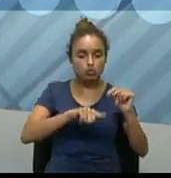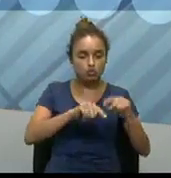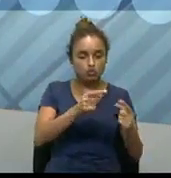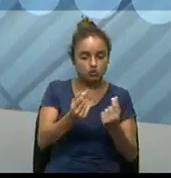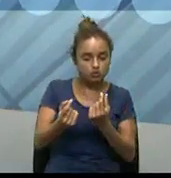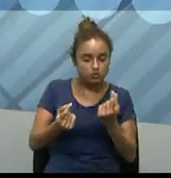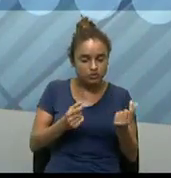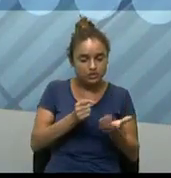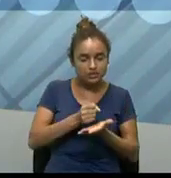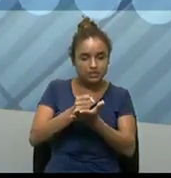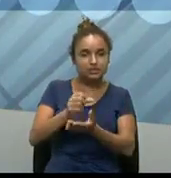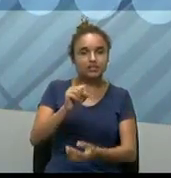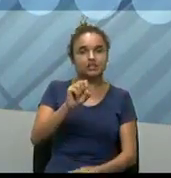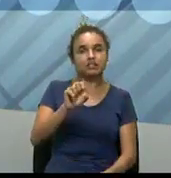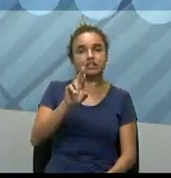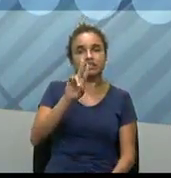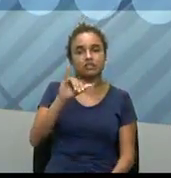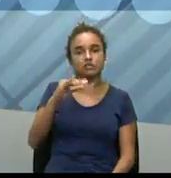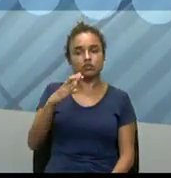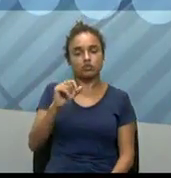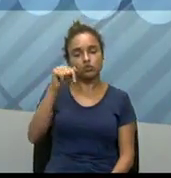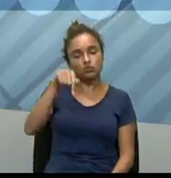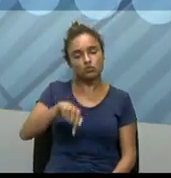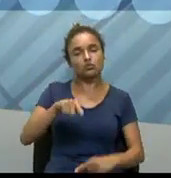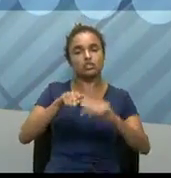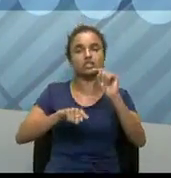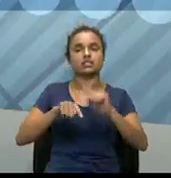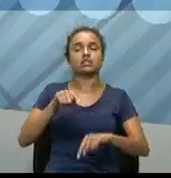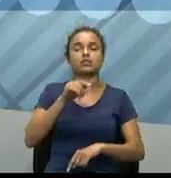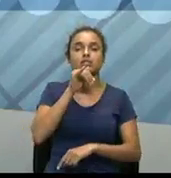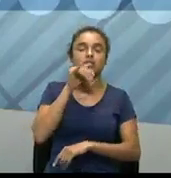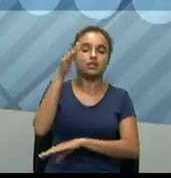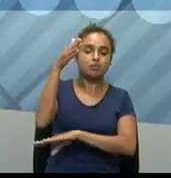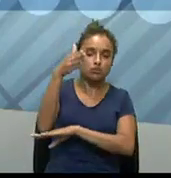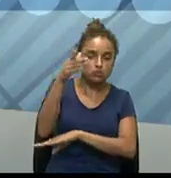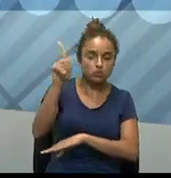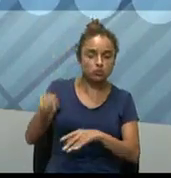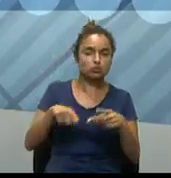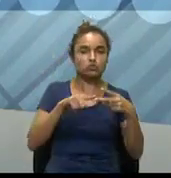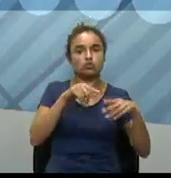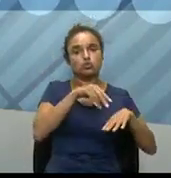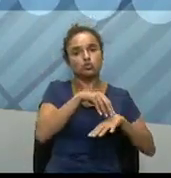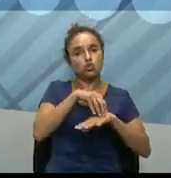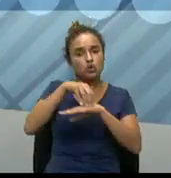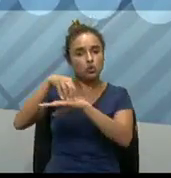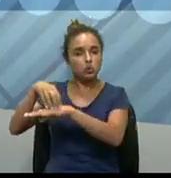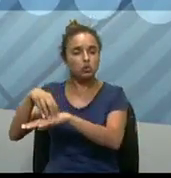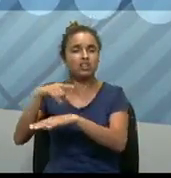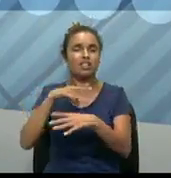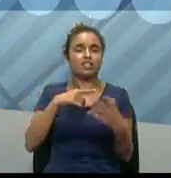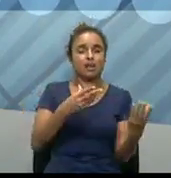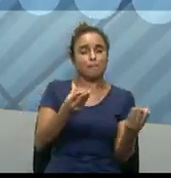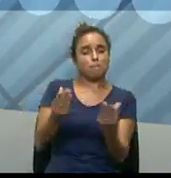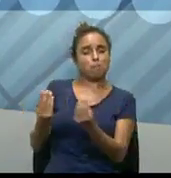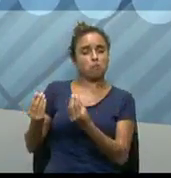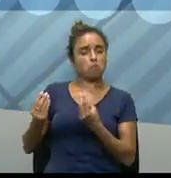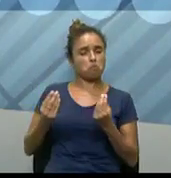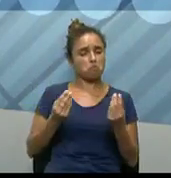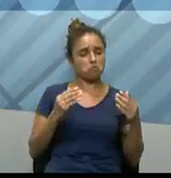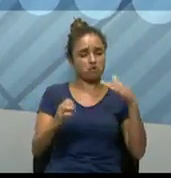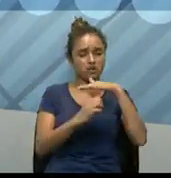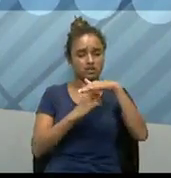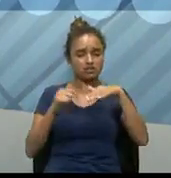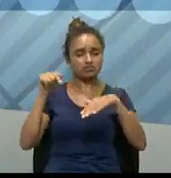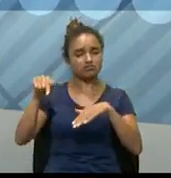pesquisar, então, né? A parte de hotelaria, a parte de turismo, né? Então, essas empresas desses